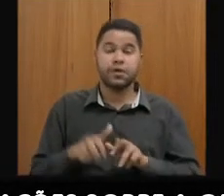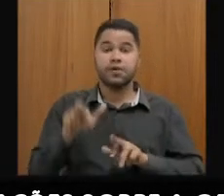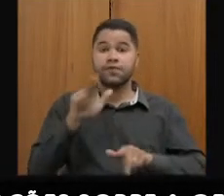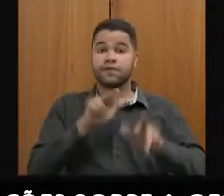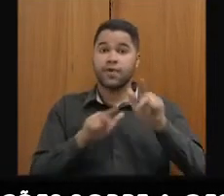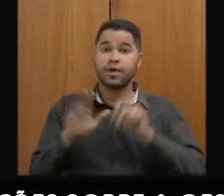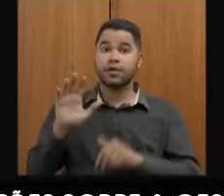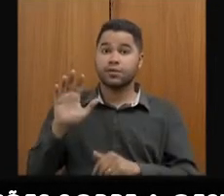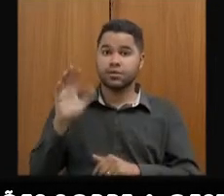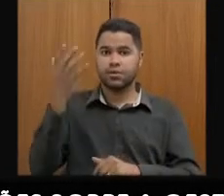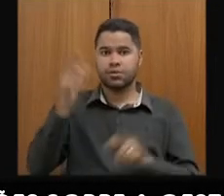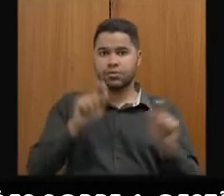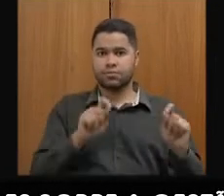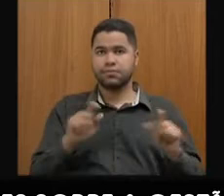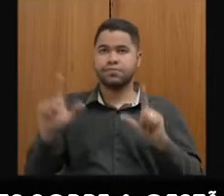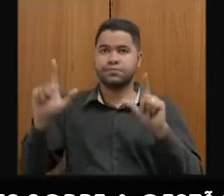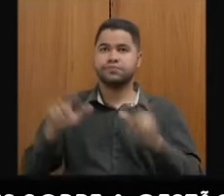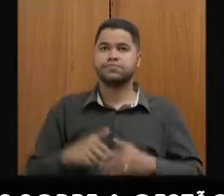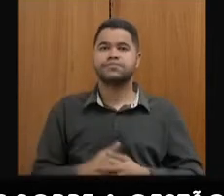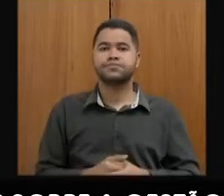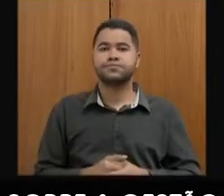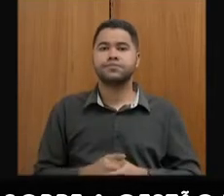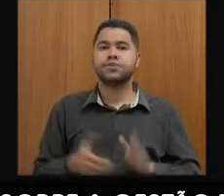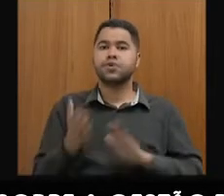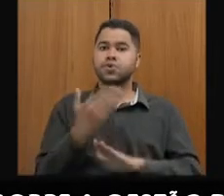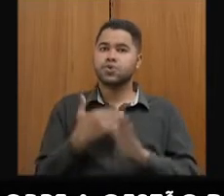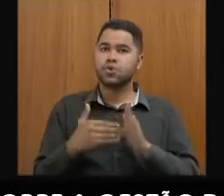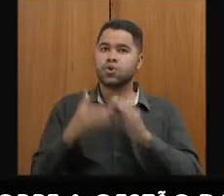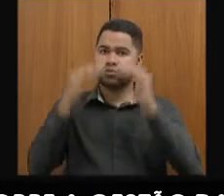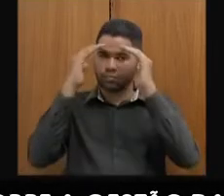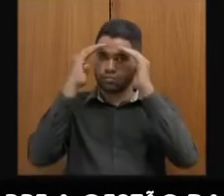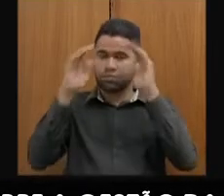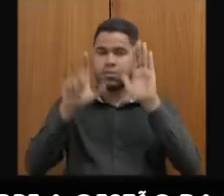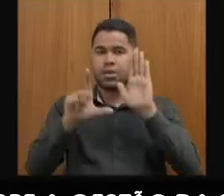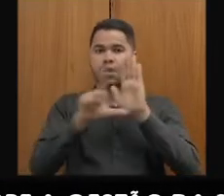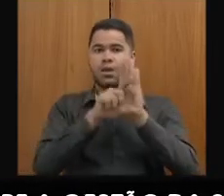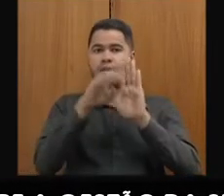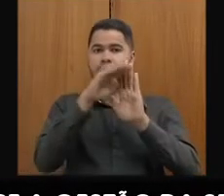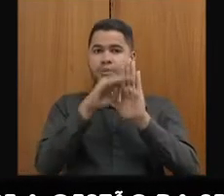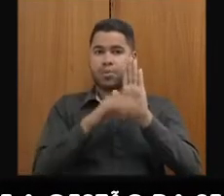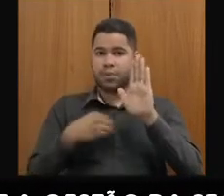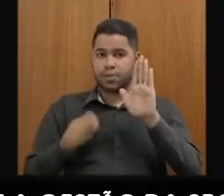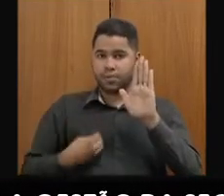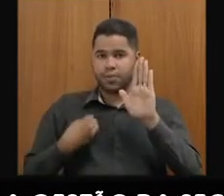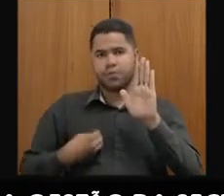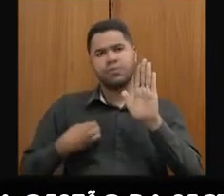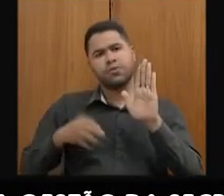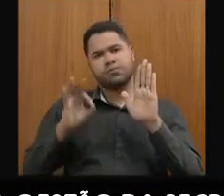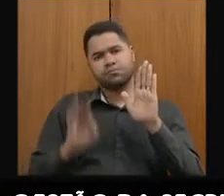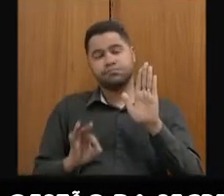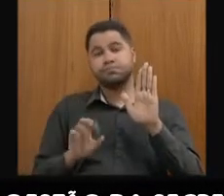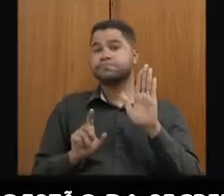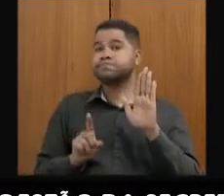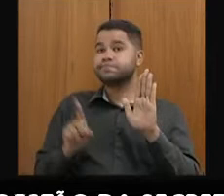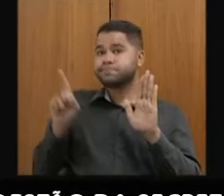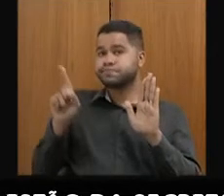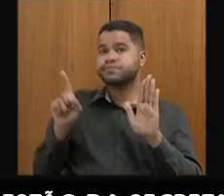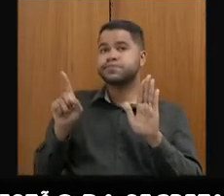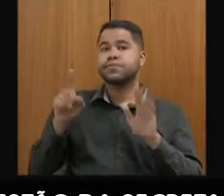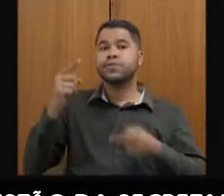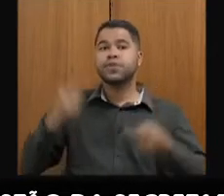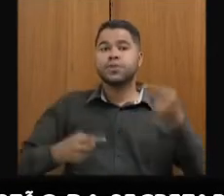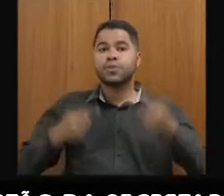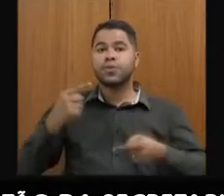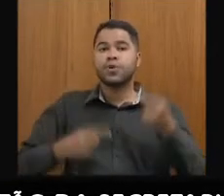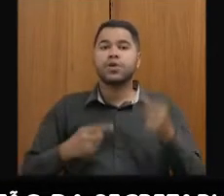situações. Próximo, por favor. Todos obedecendo a lei vigente nisso daí, obviamente. Aqui, em termos de política